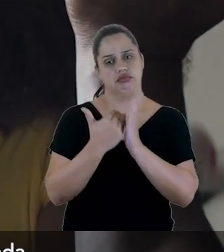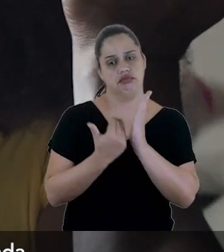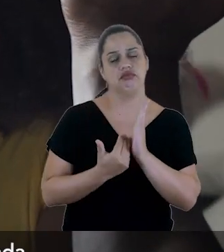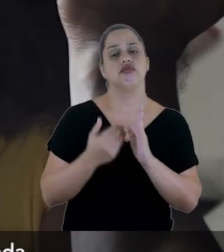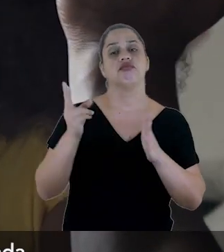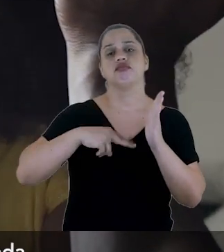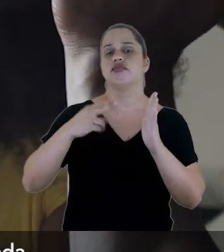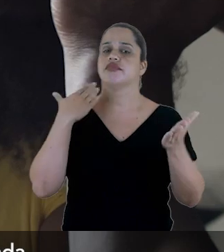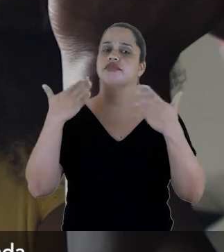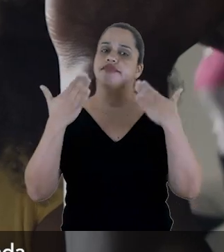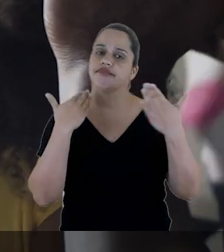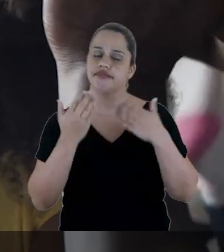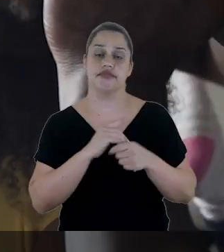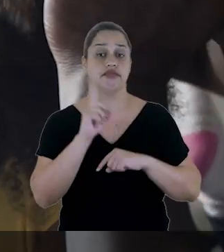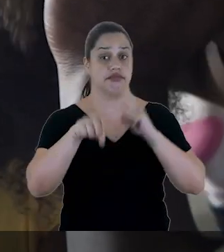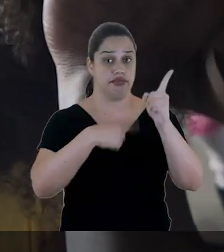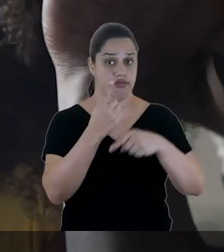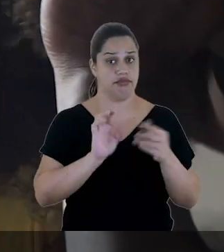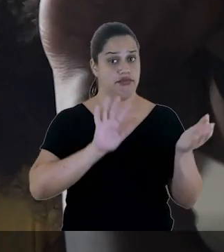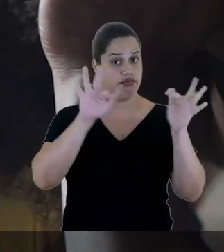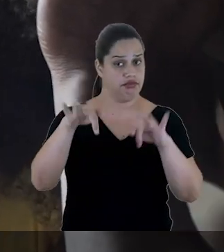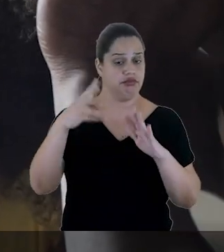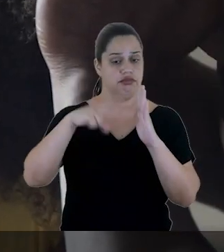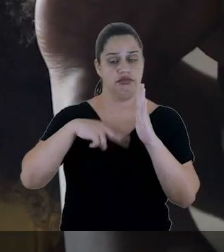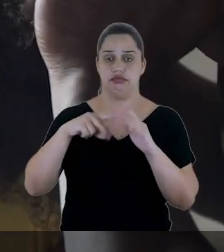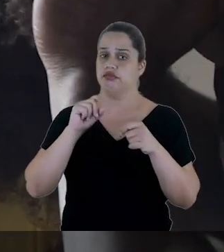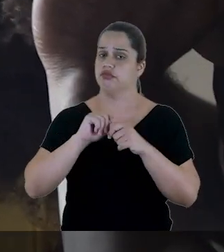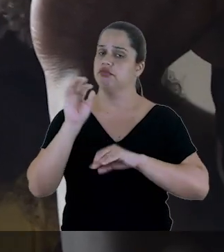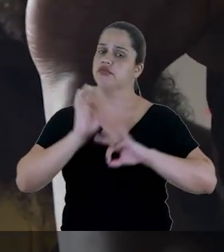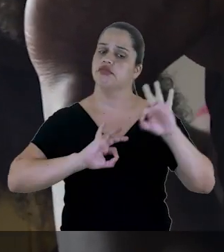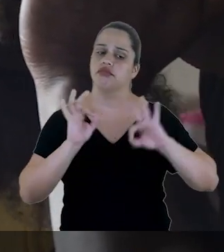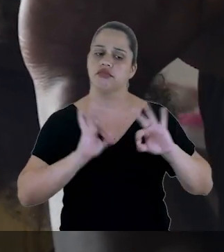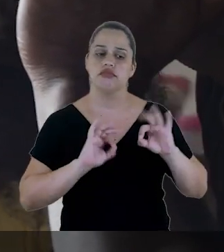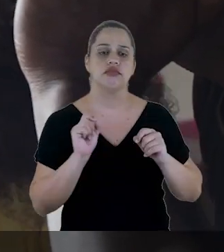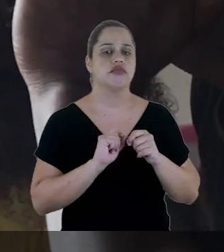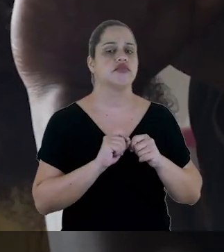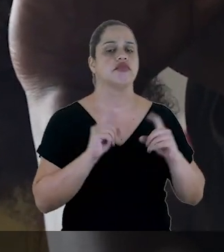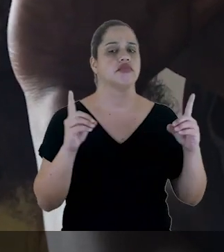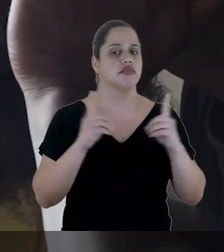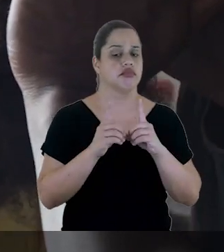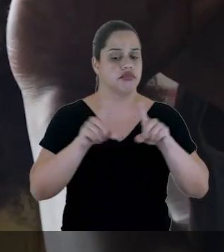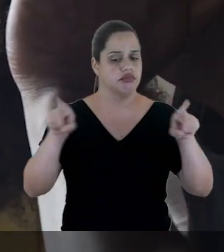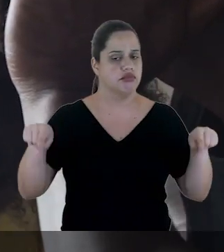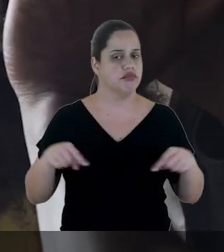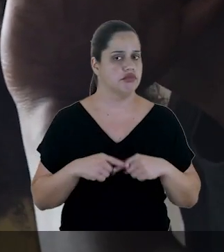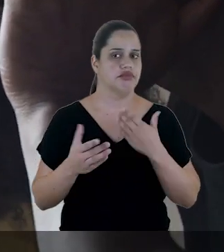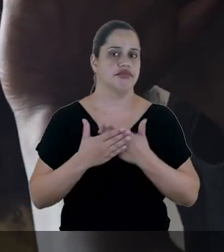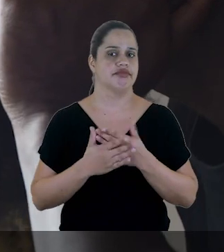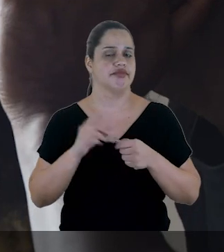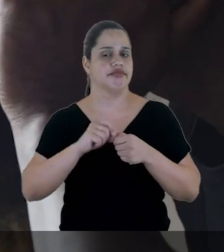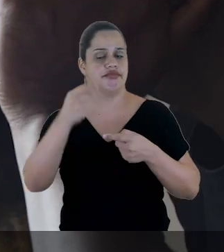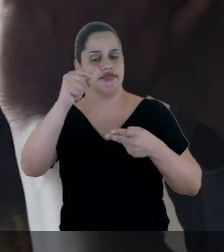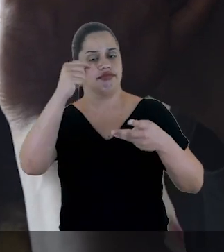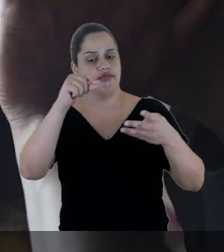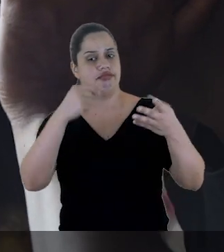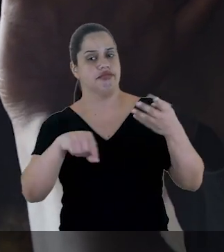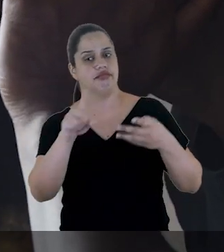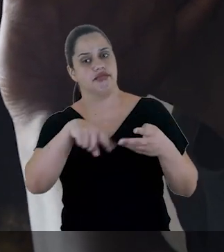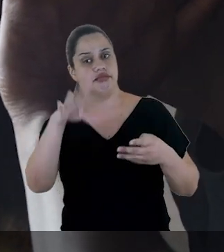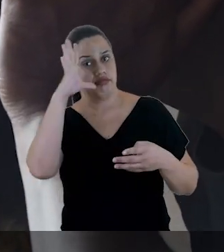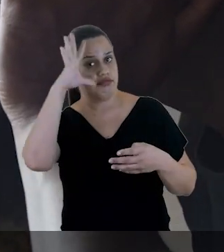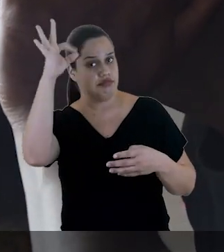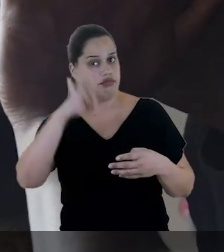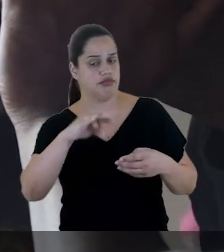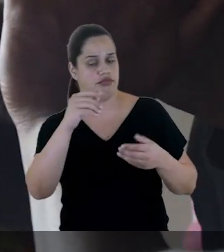leitura dialogada. Ao final dessa leitura, organize uma dinâmica em sala de aula para verificar a